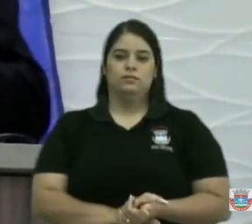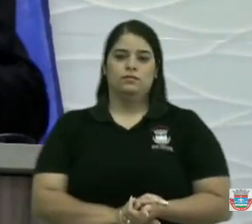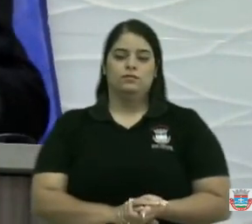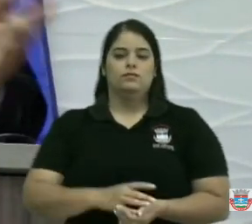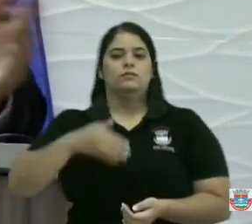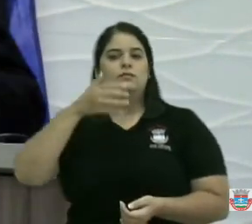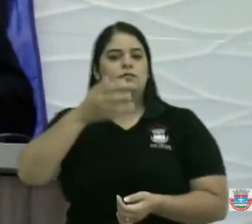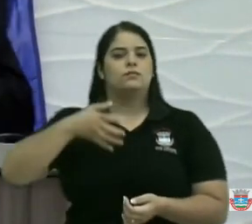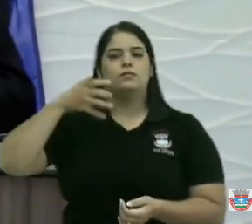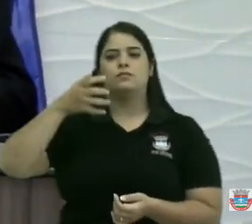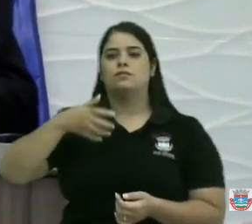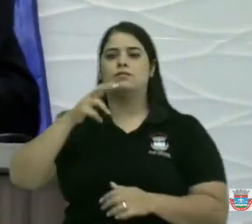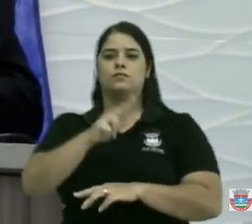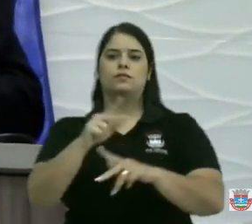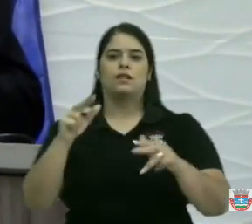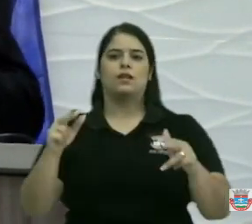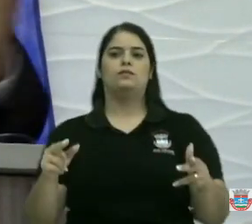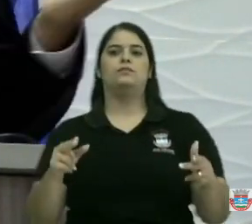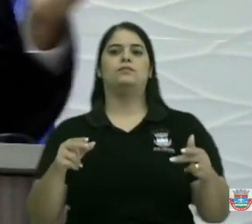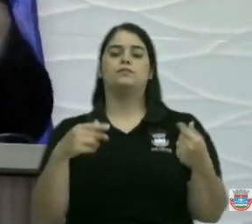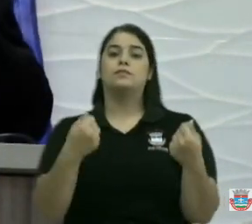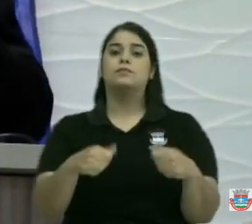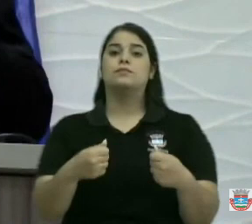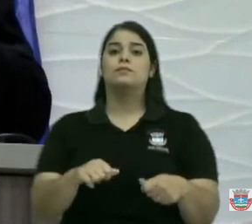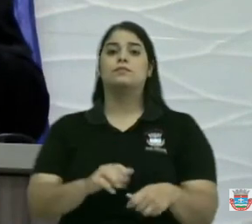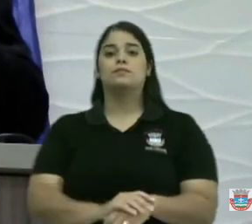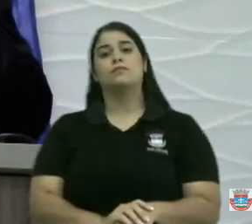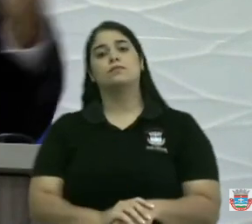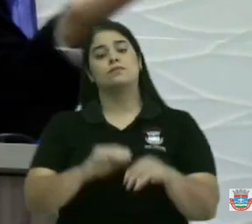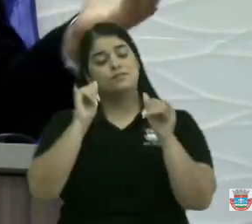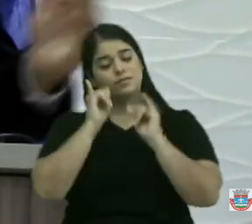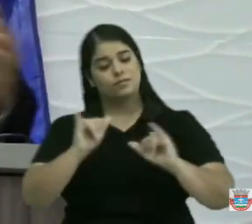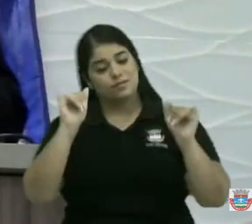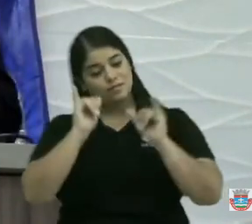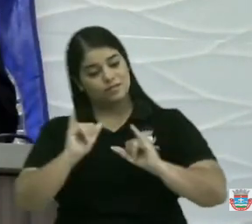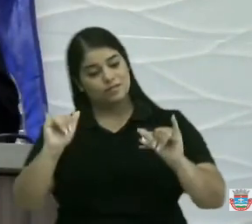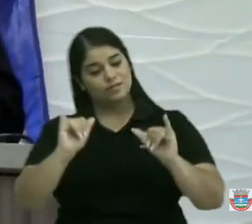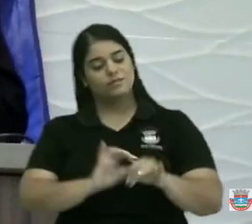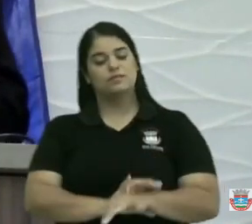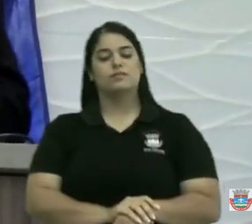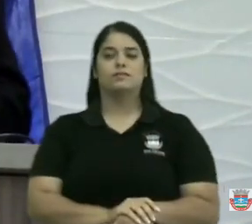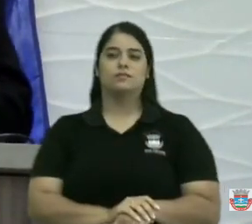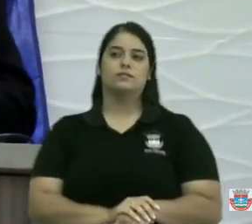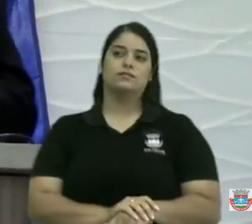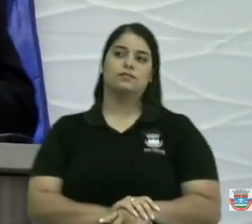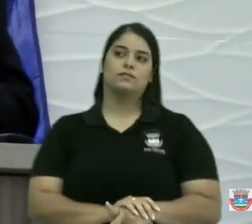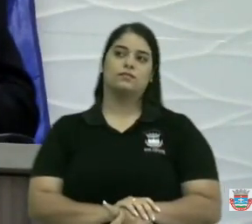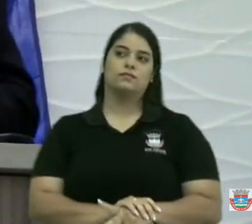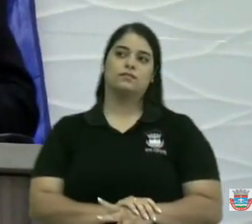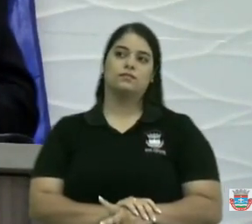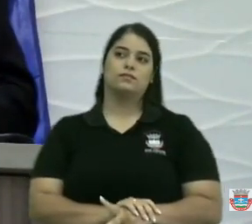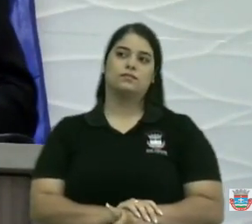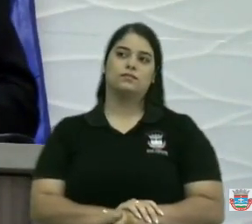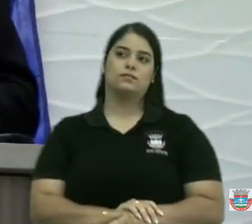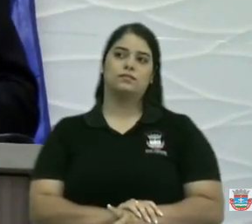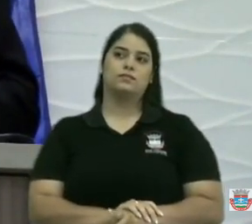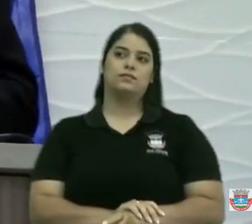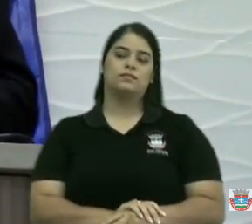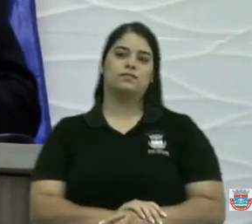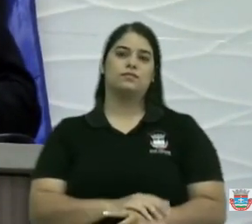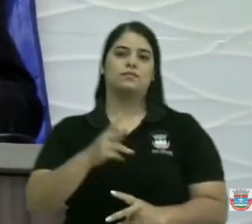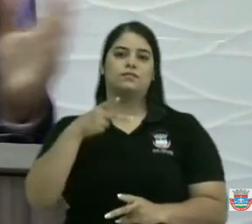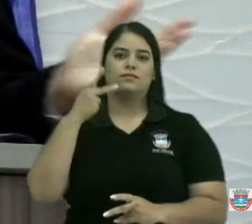discursos, aí eu tenho que, pelo menos dizer, né, aqui, falar e